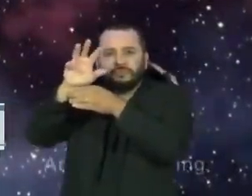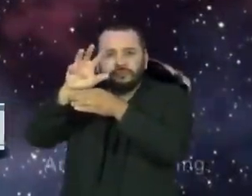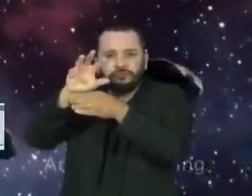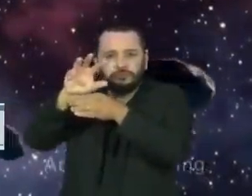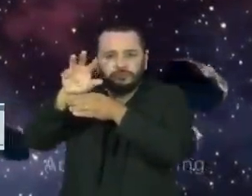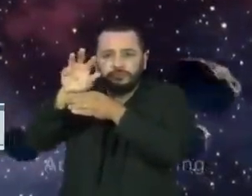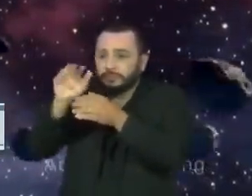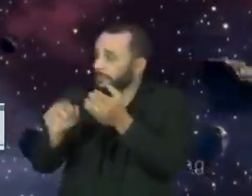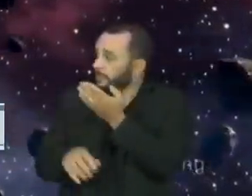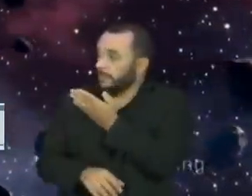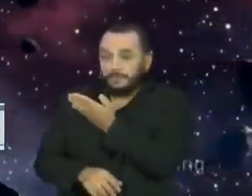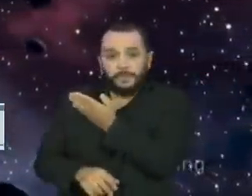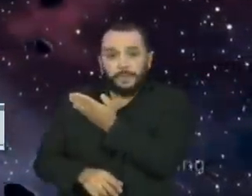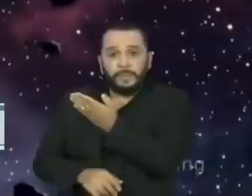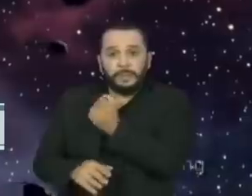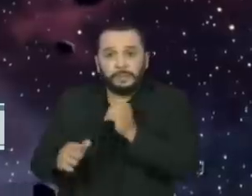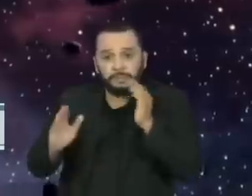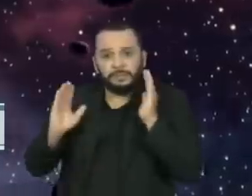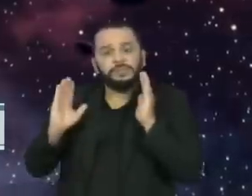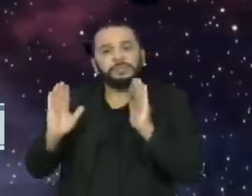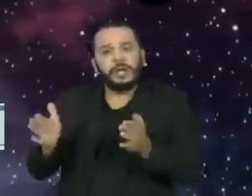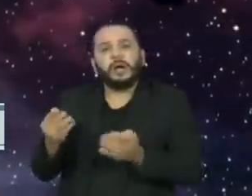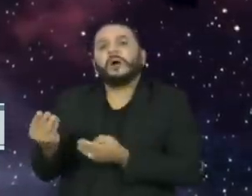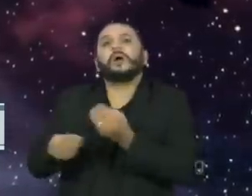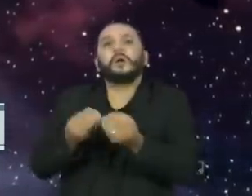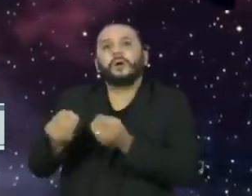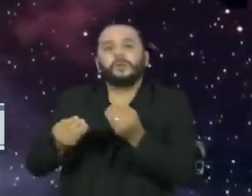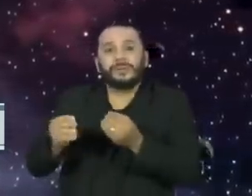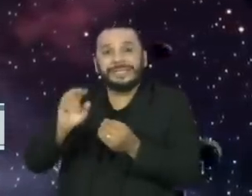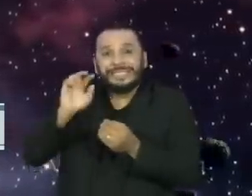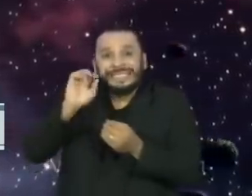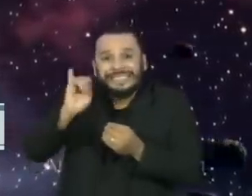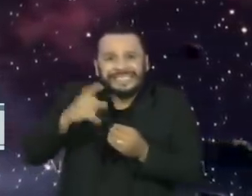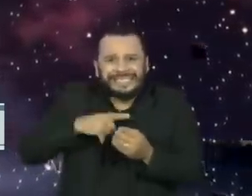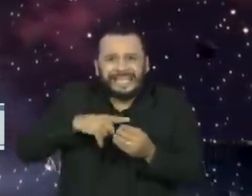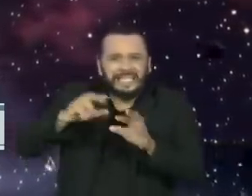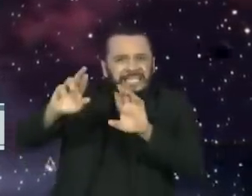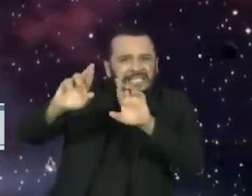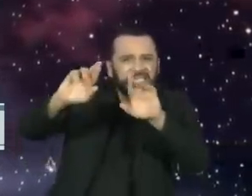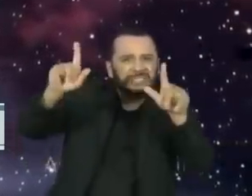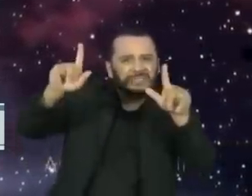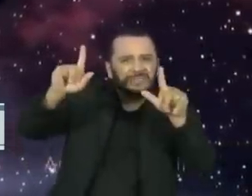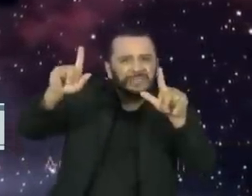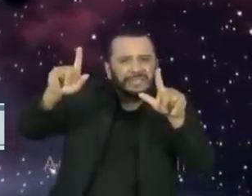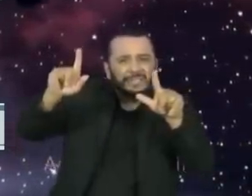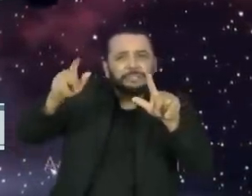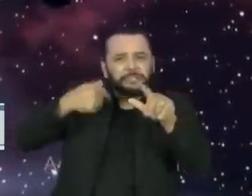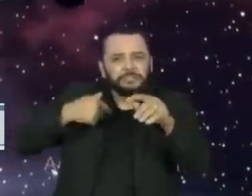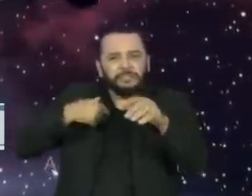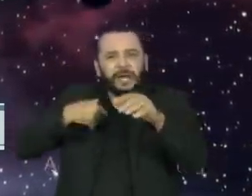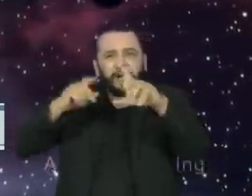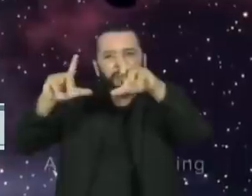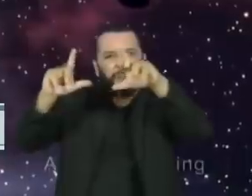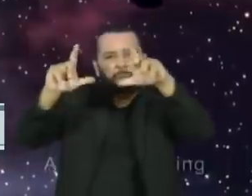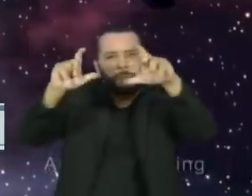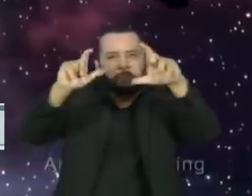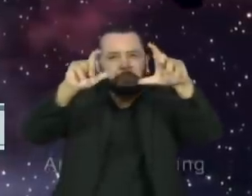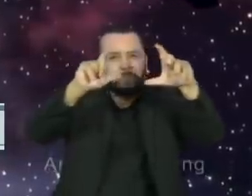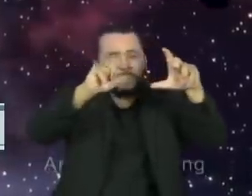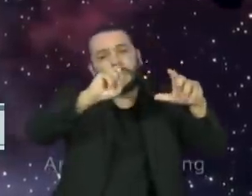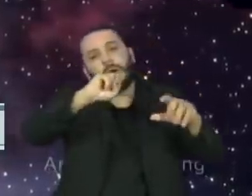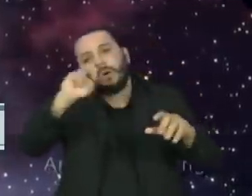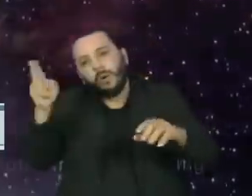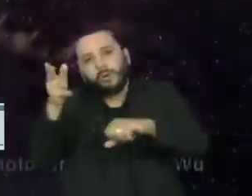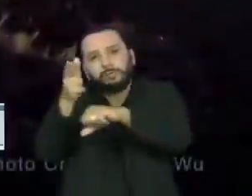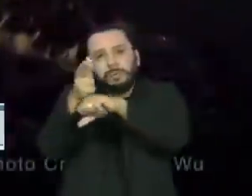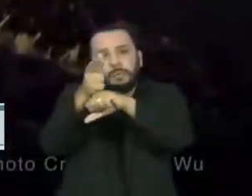No caso do Penn Stars 1, ele foi projetado para detectar objetos que passam perto da Terra e são, em sua maioria,